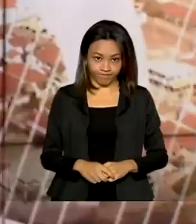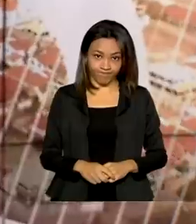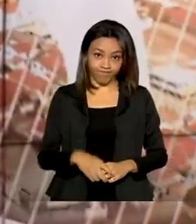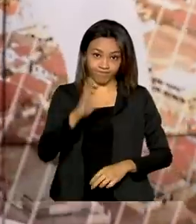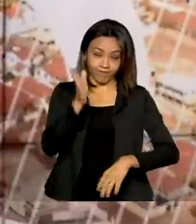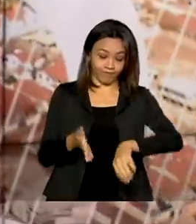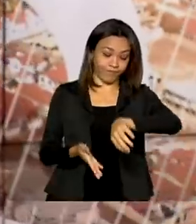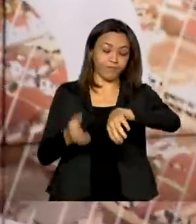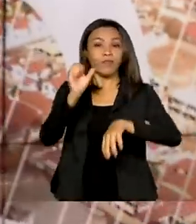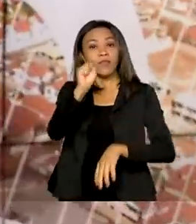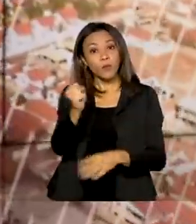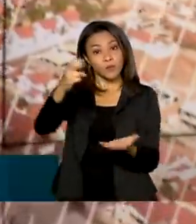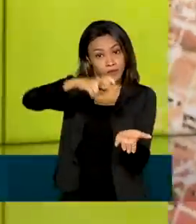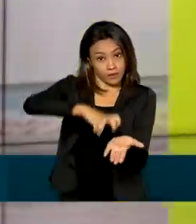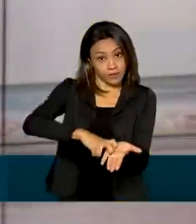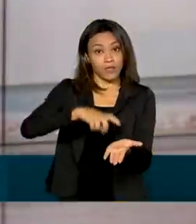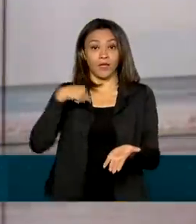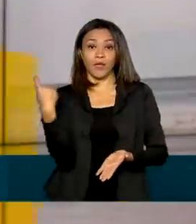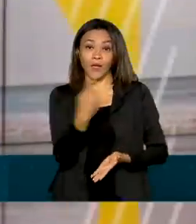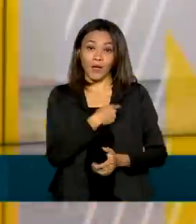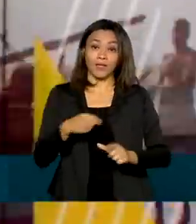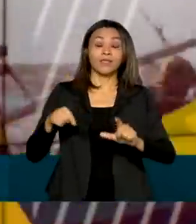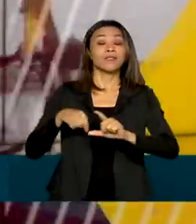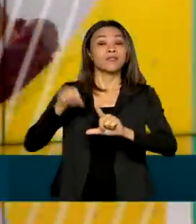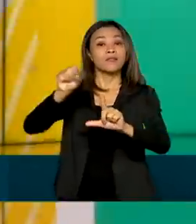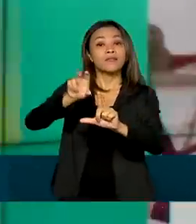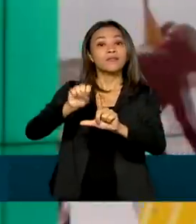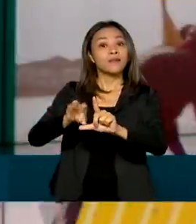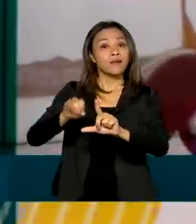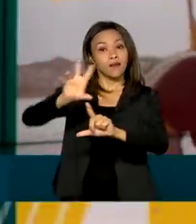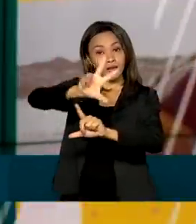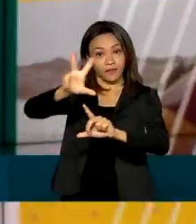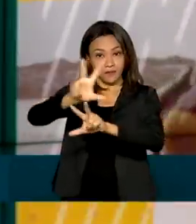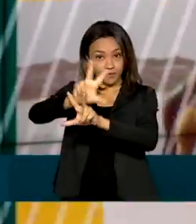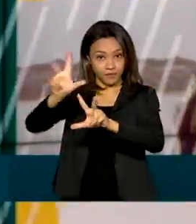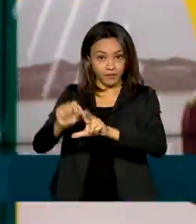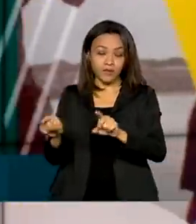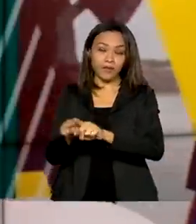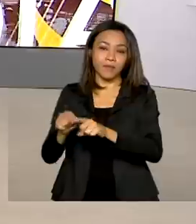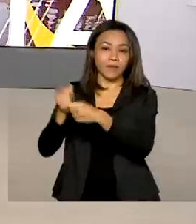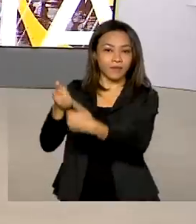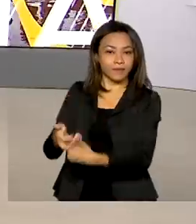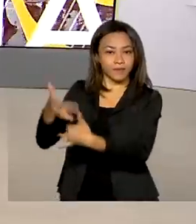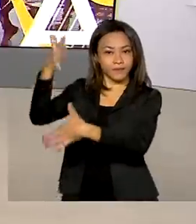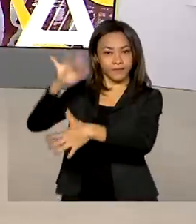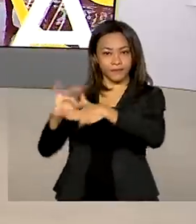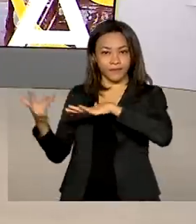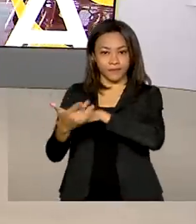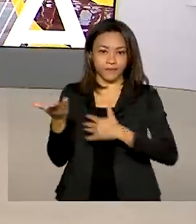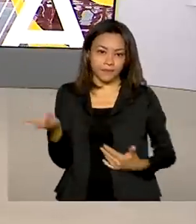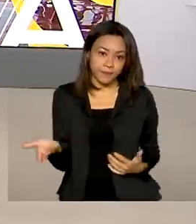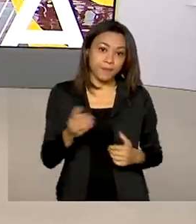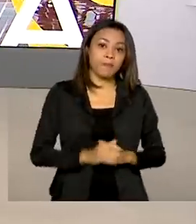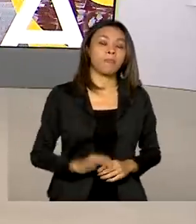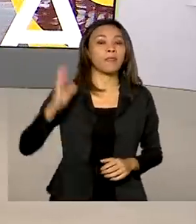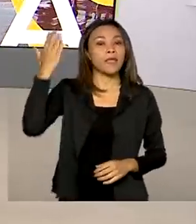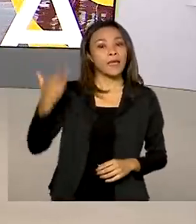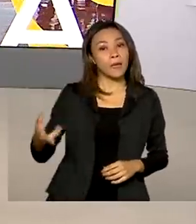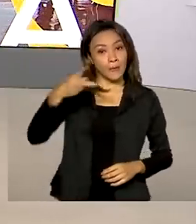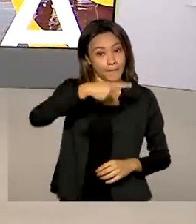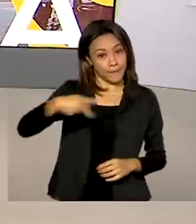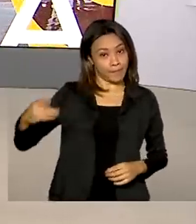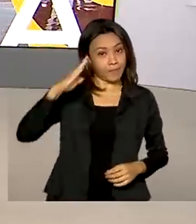São 8 horas da manhã, nós estamos ao vivo pela TV Brasil e também redes sociais. O presidente Jair Bolsonaro